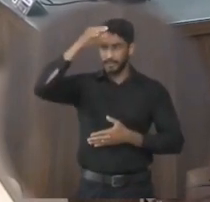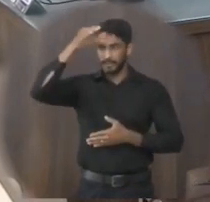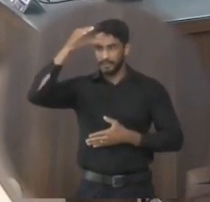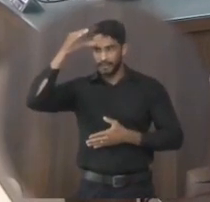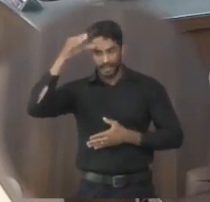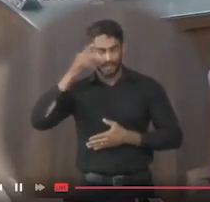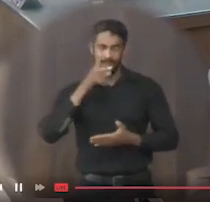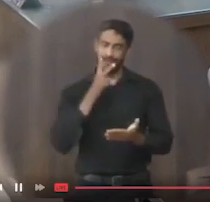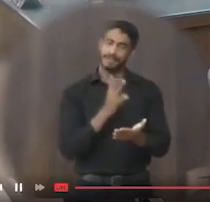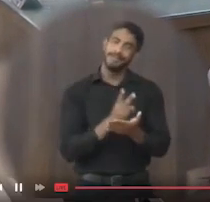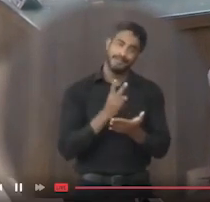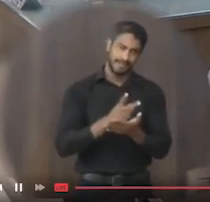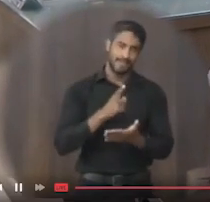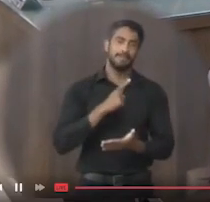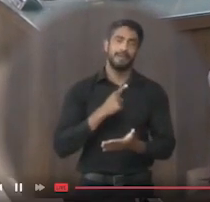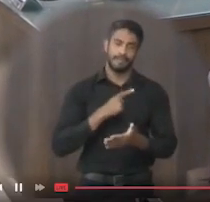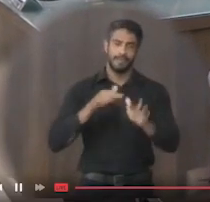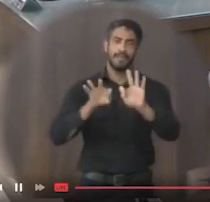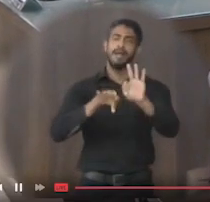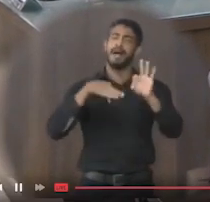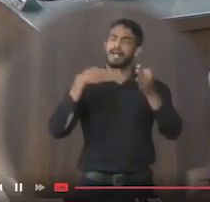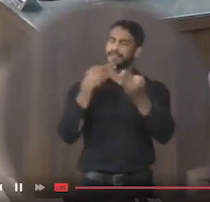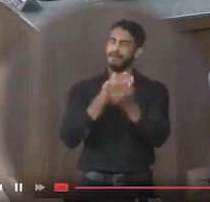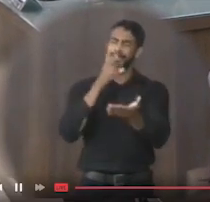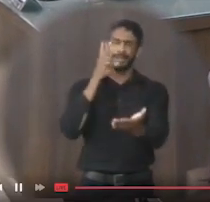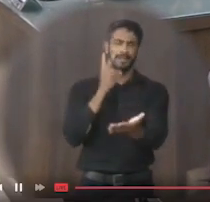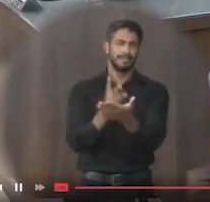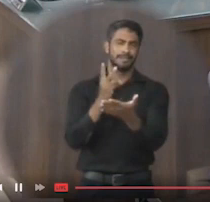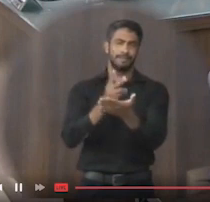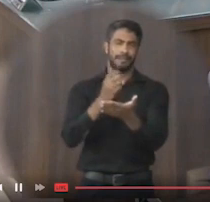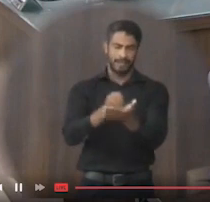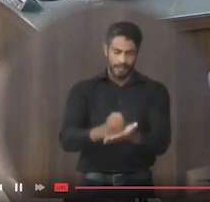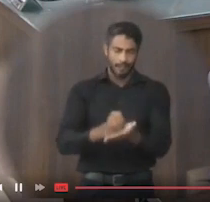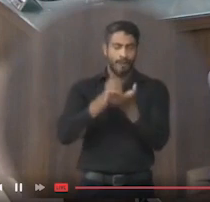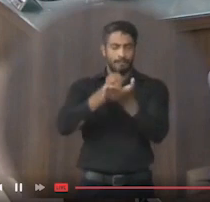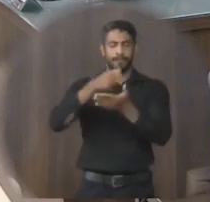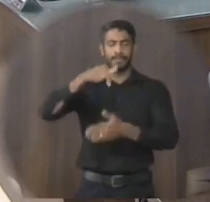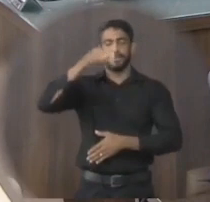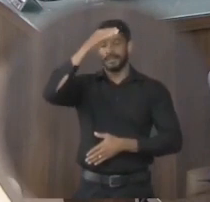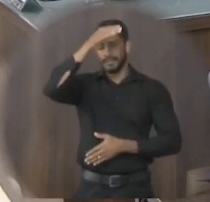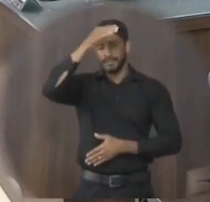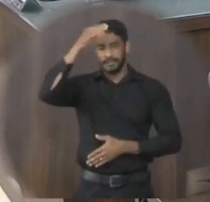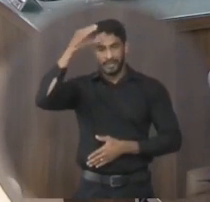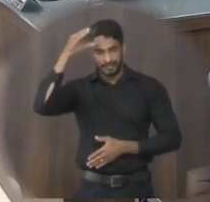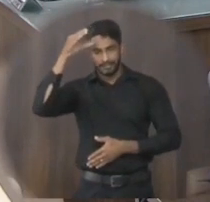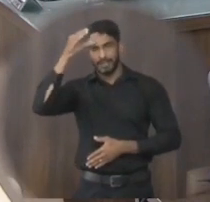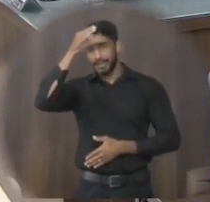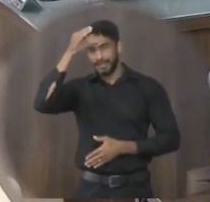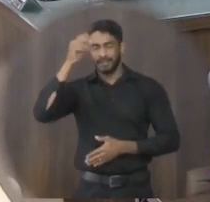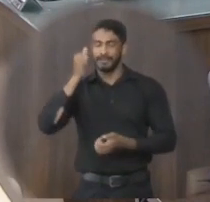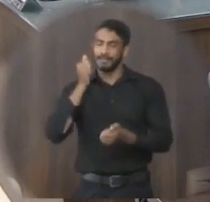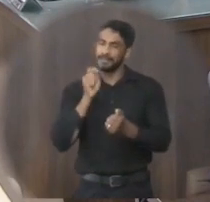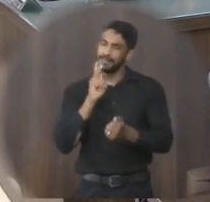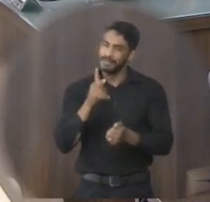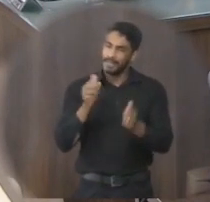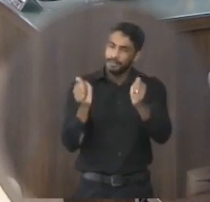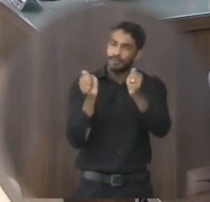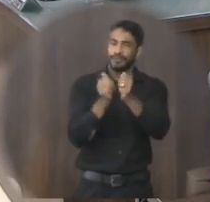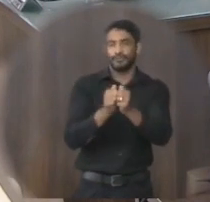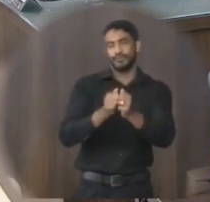tenha dúvida que você sempre vai ter, as famílias sempre terão o apoio dessa casa, essa casa sempre vai estar do lado do povo.